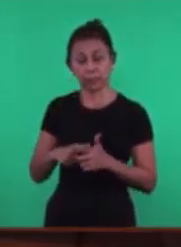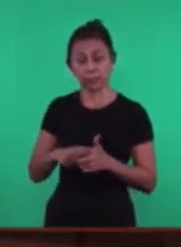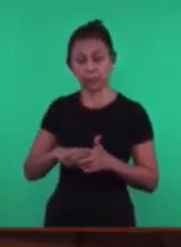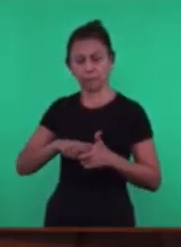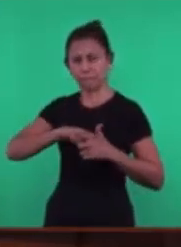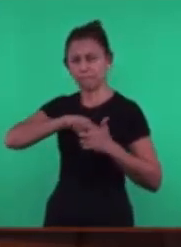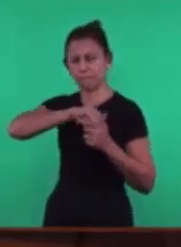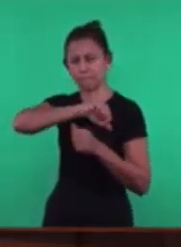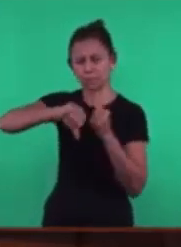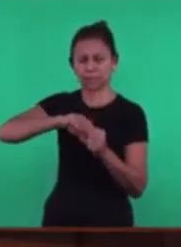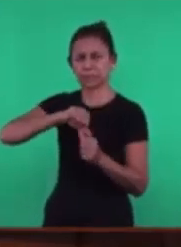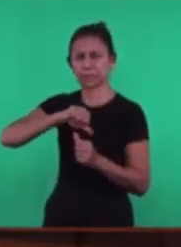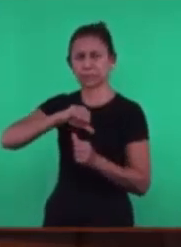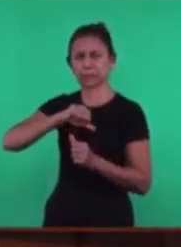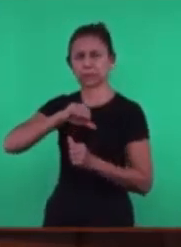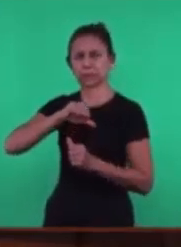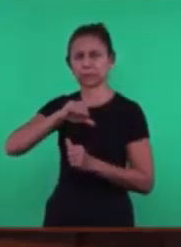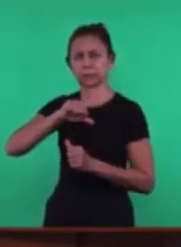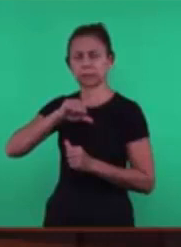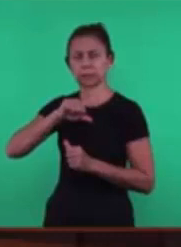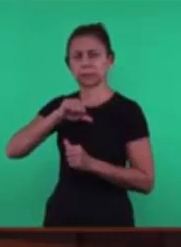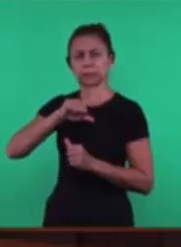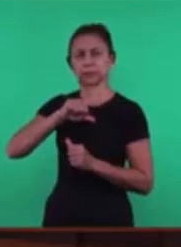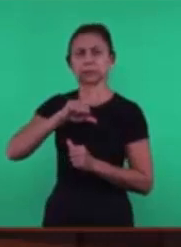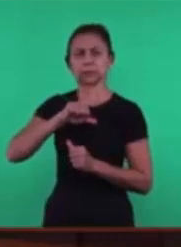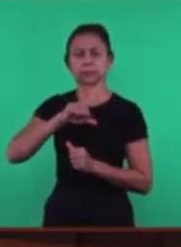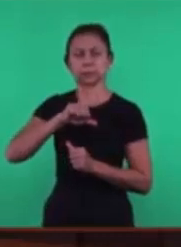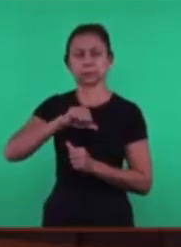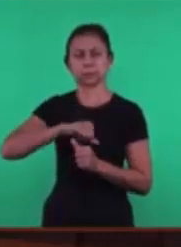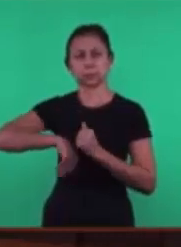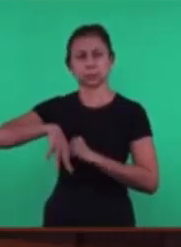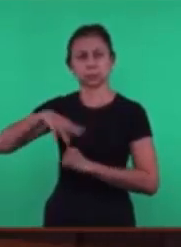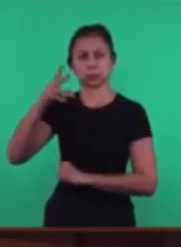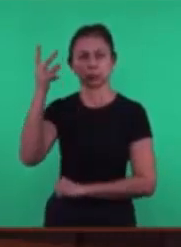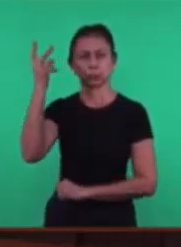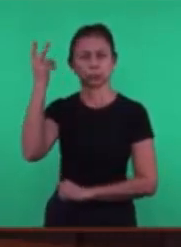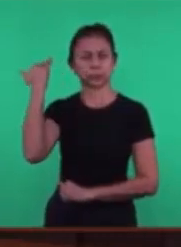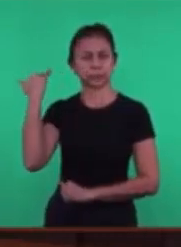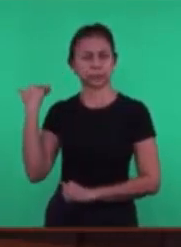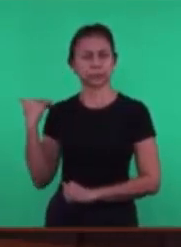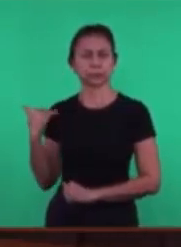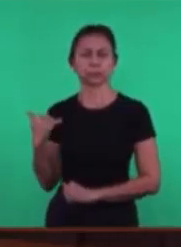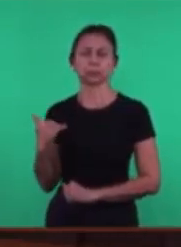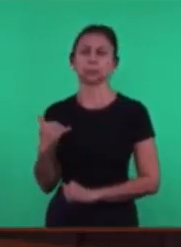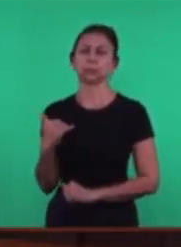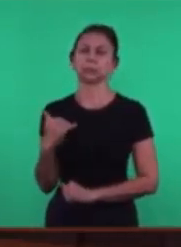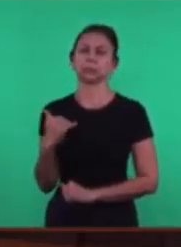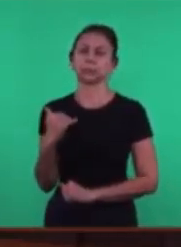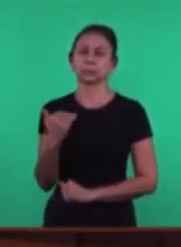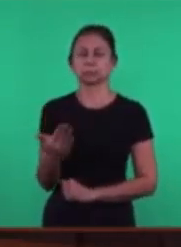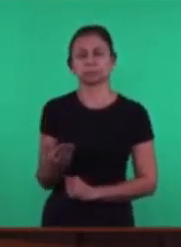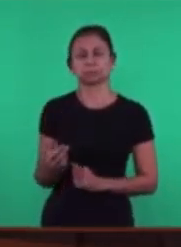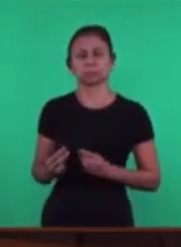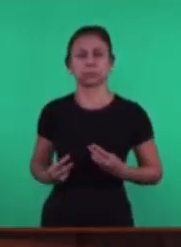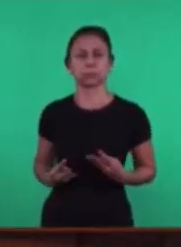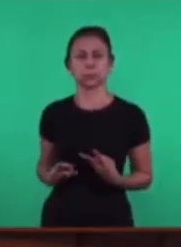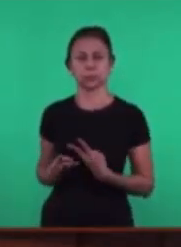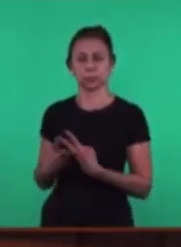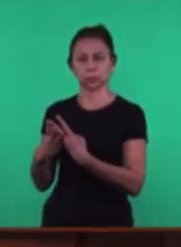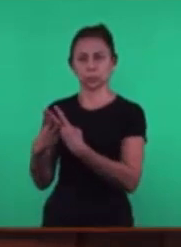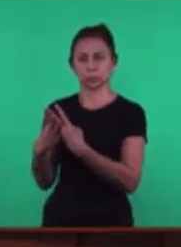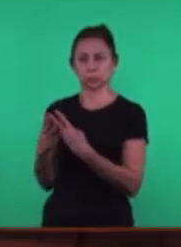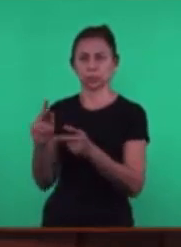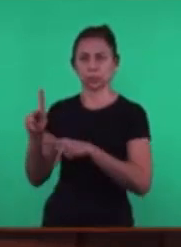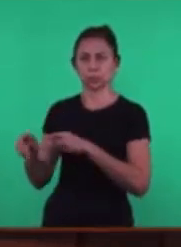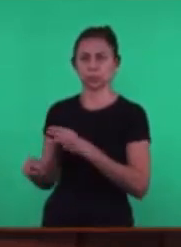entendimento Que existia Naquele tempo Tanto Do judaísmo Quanto